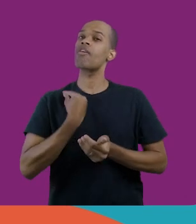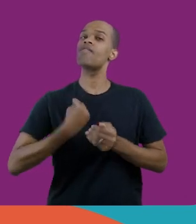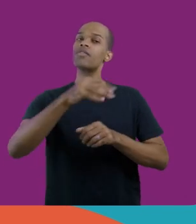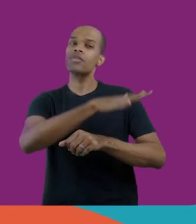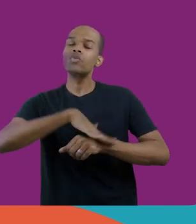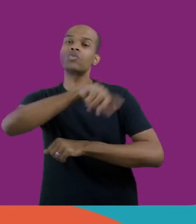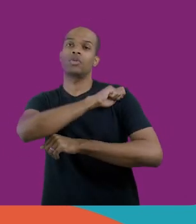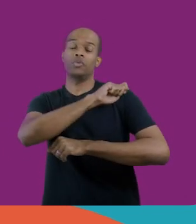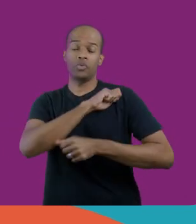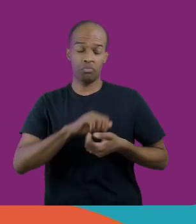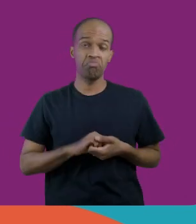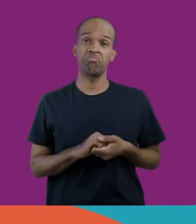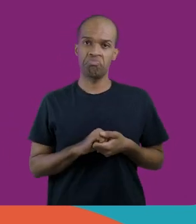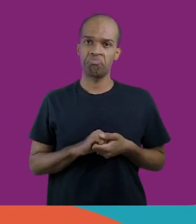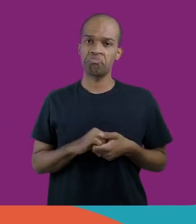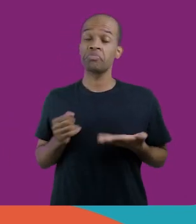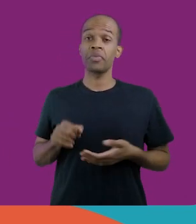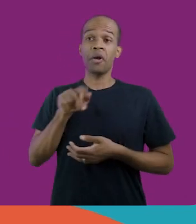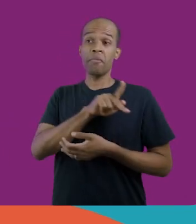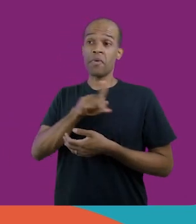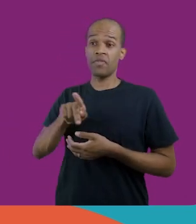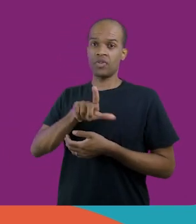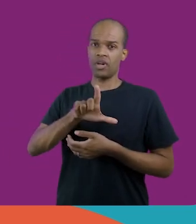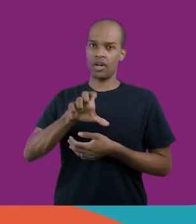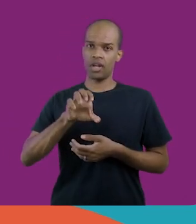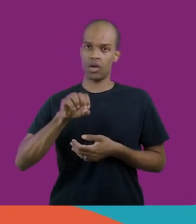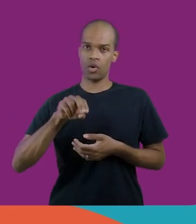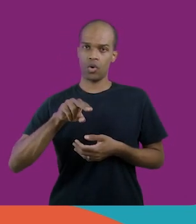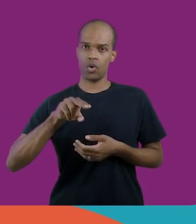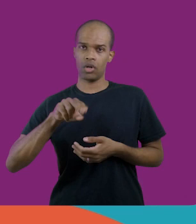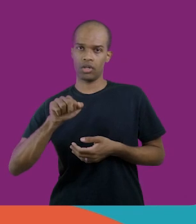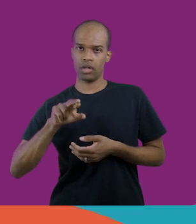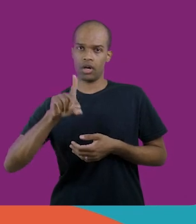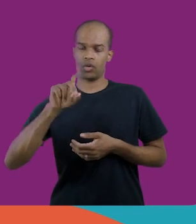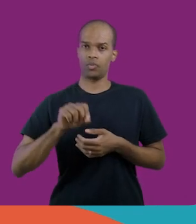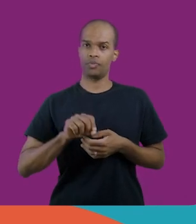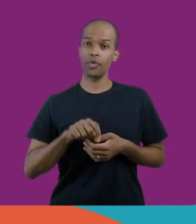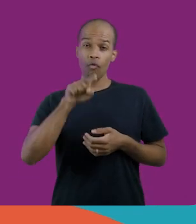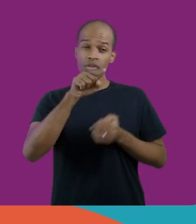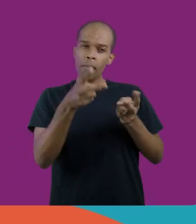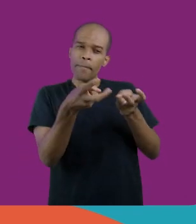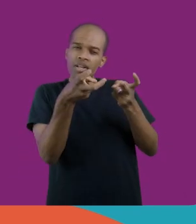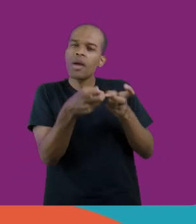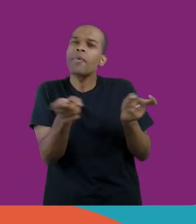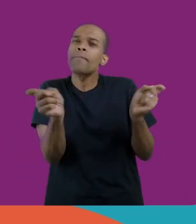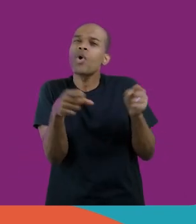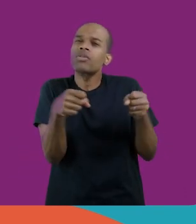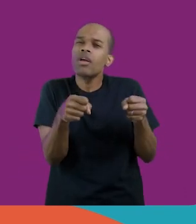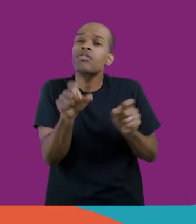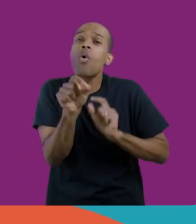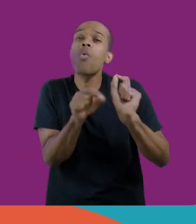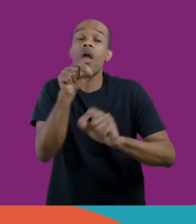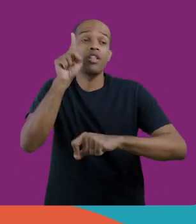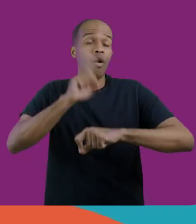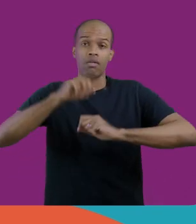vida dos estudantes que passaram comigo pelo integral. Professor Leonardo, quais as potências que você enxerga